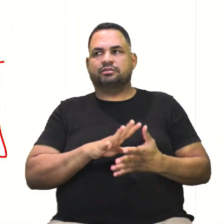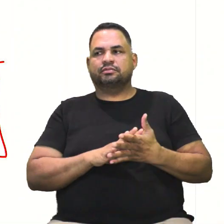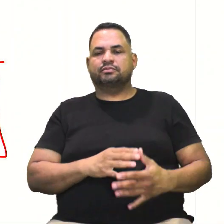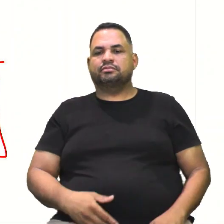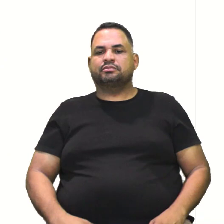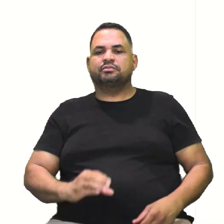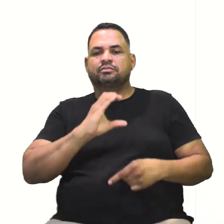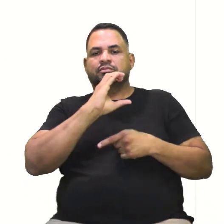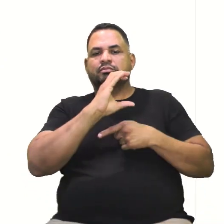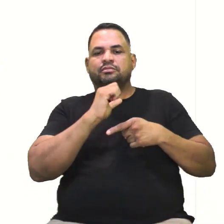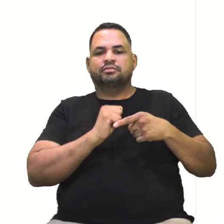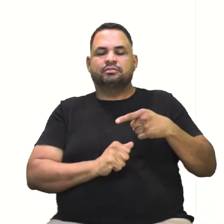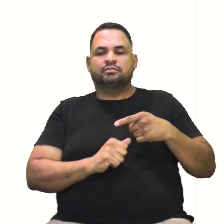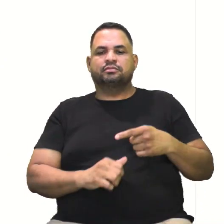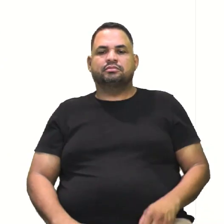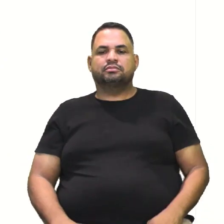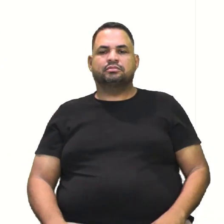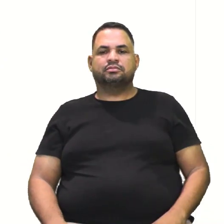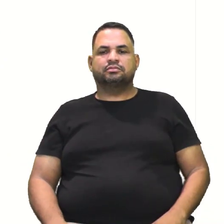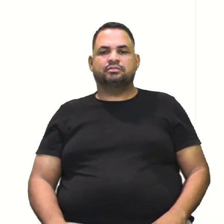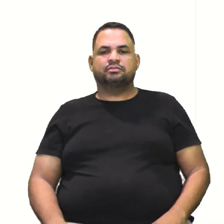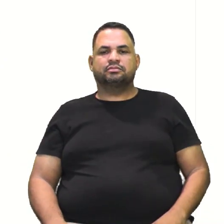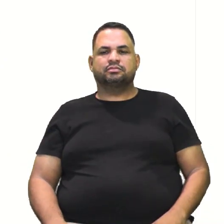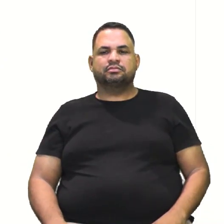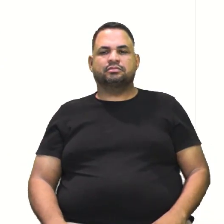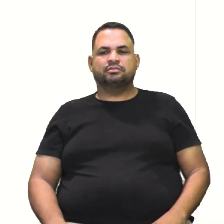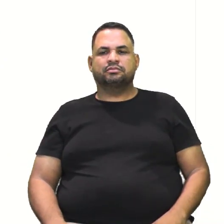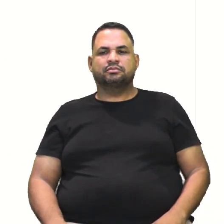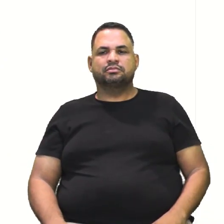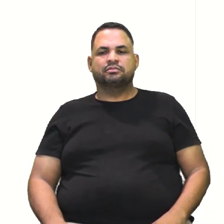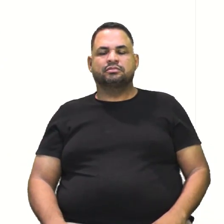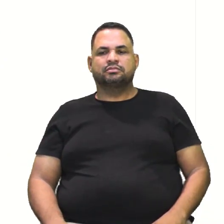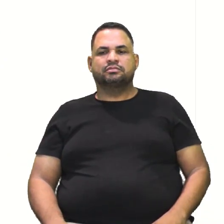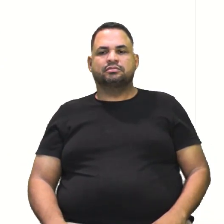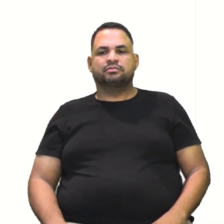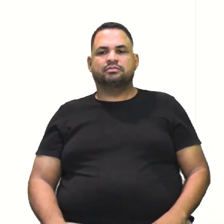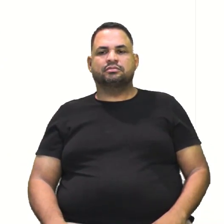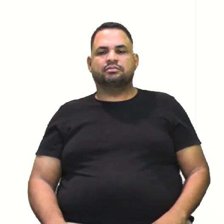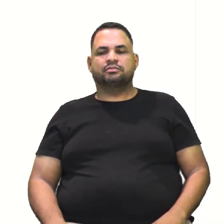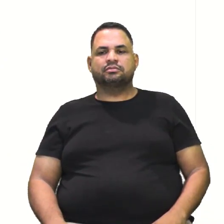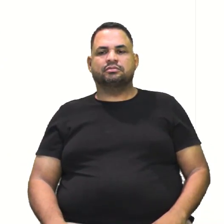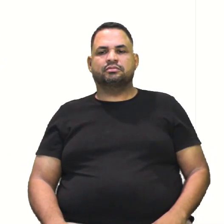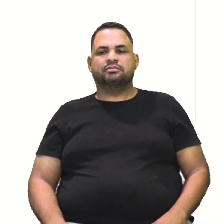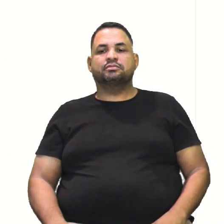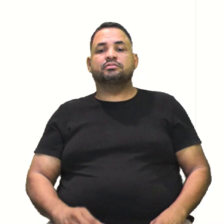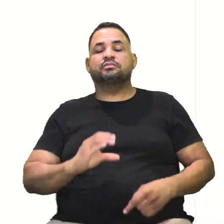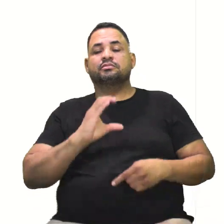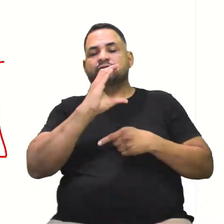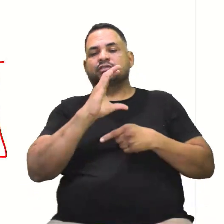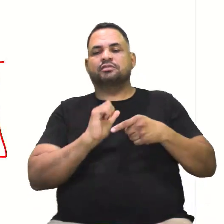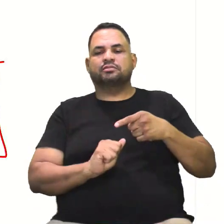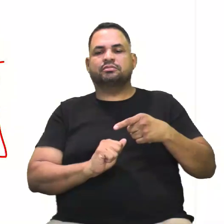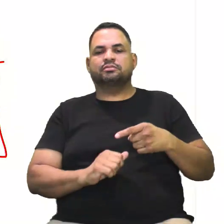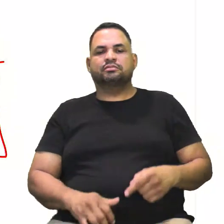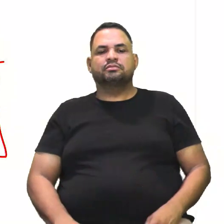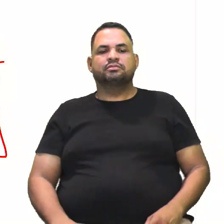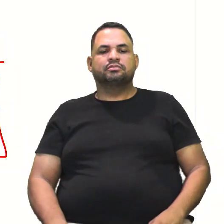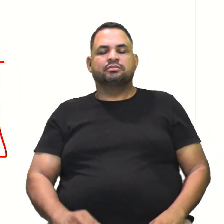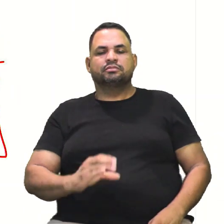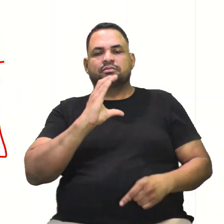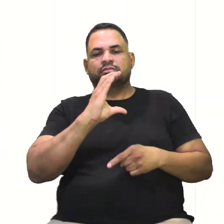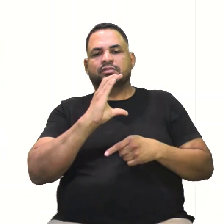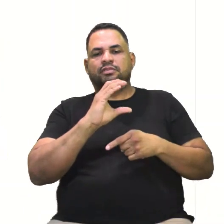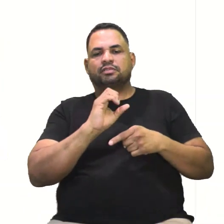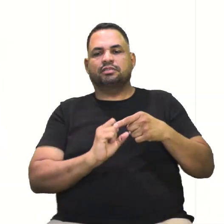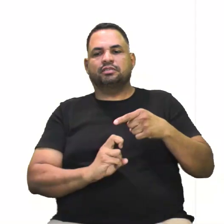C sobre A. C sobre A. Se a excentricidade é C sobre A, quem é C sobre A? Vamos lá. O C